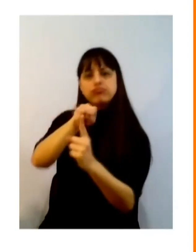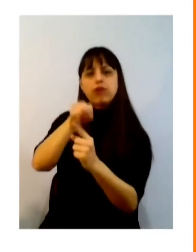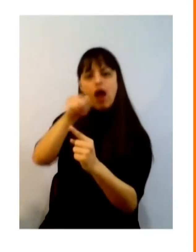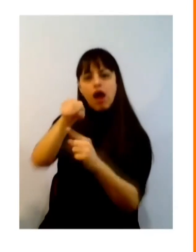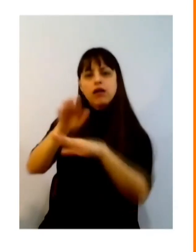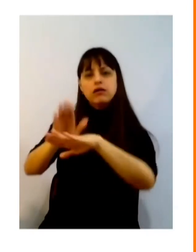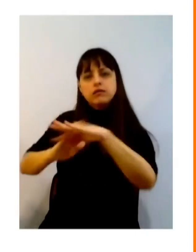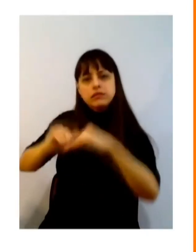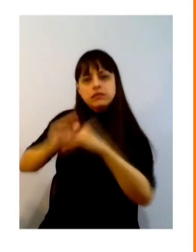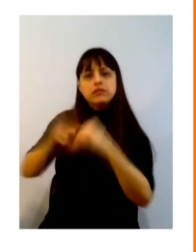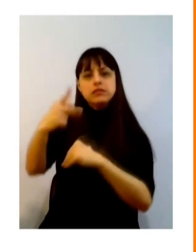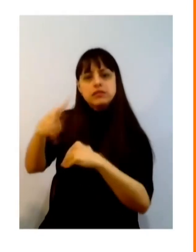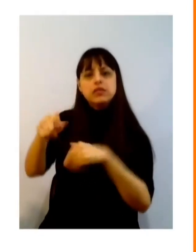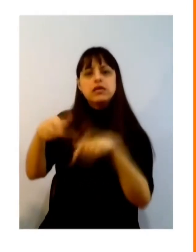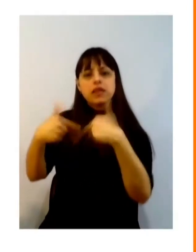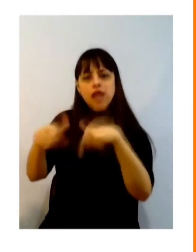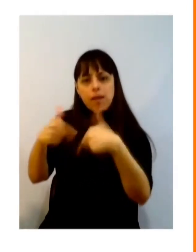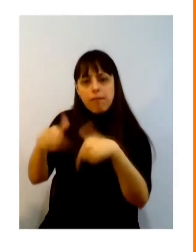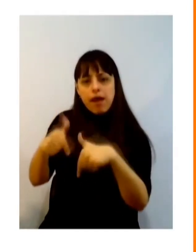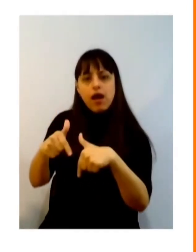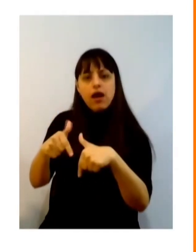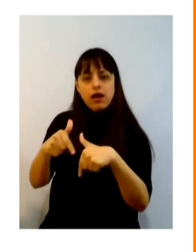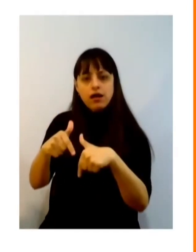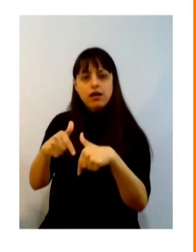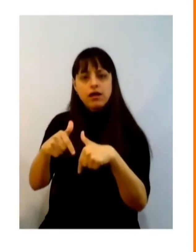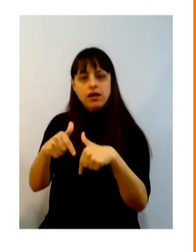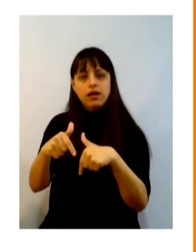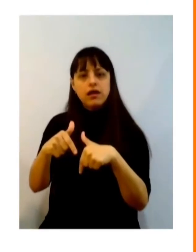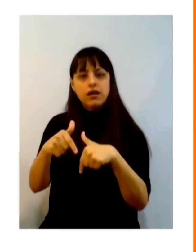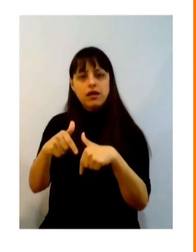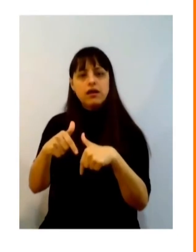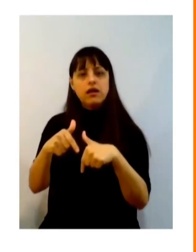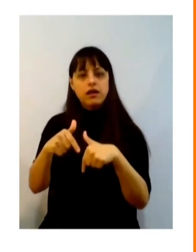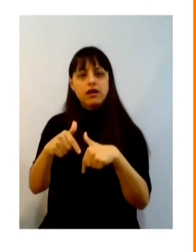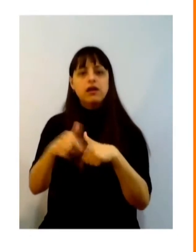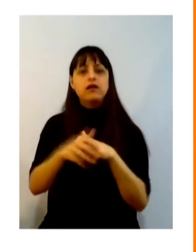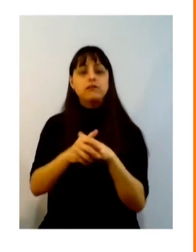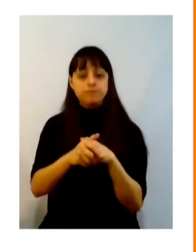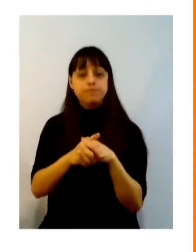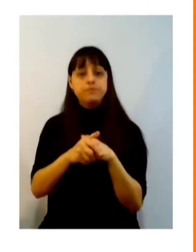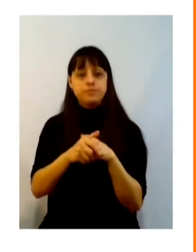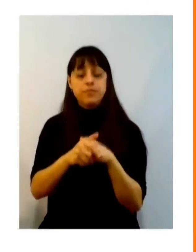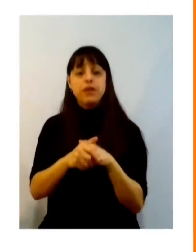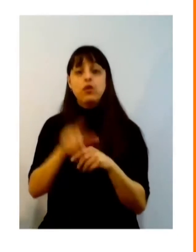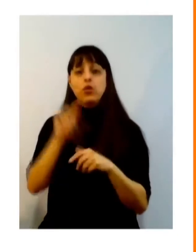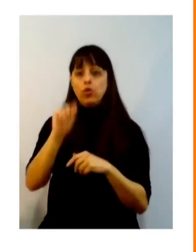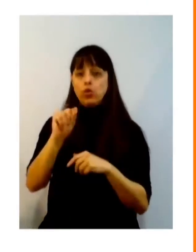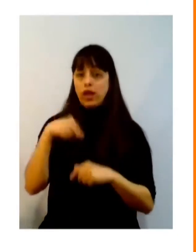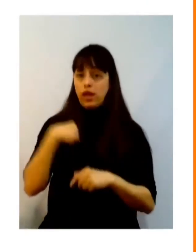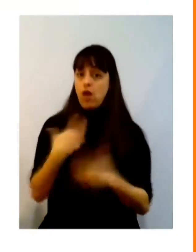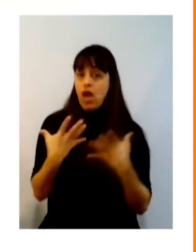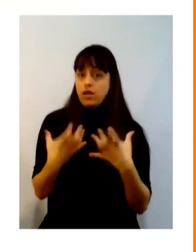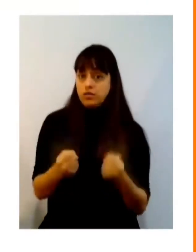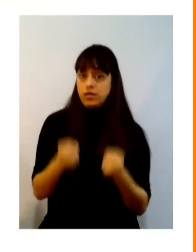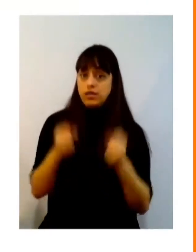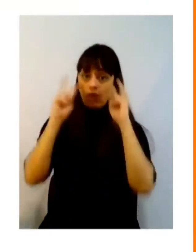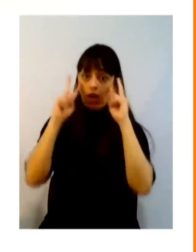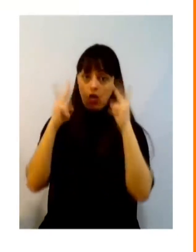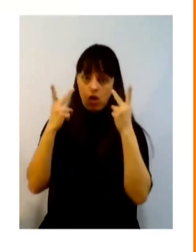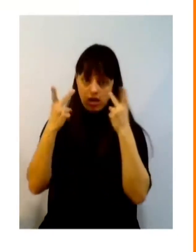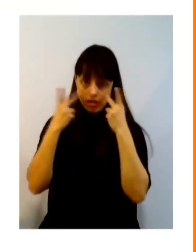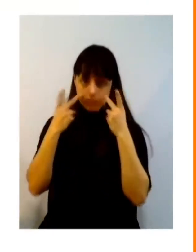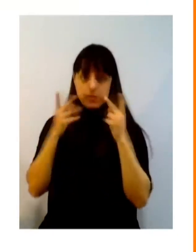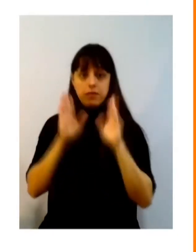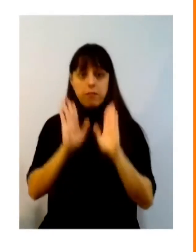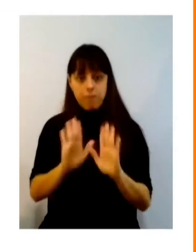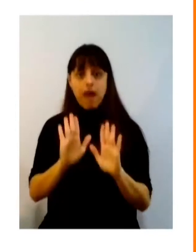hoje eu consigo receber esse reconhecimento eu aceito esse reconhecimento mas estendo para as outras pessoas que fizeram